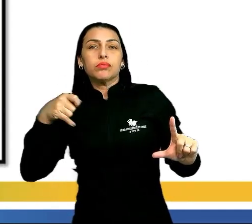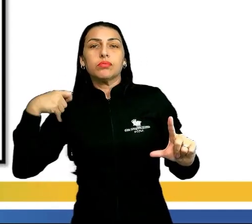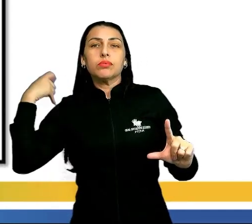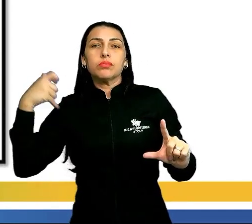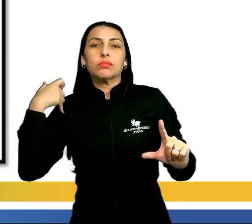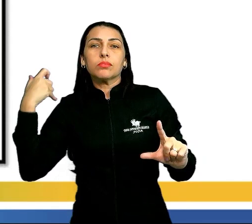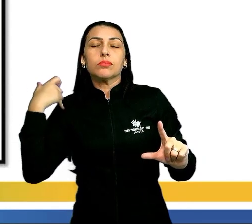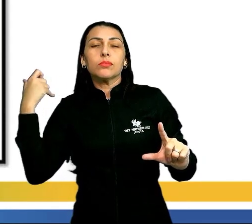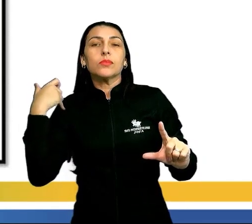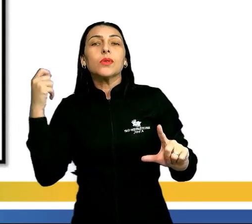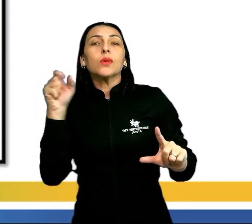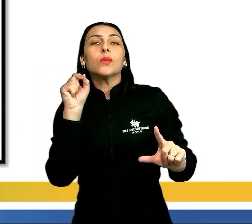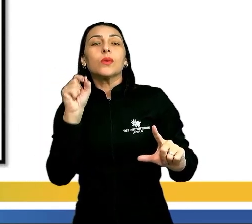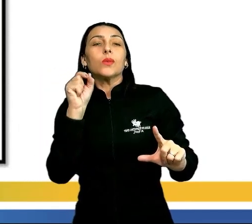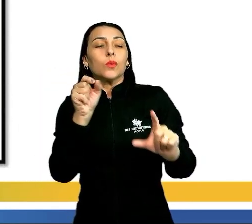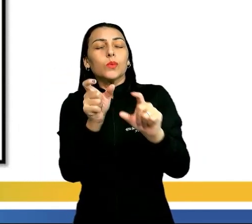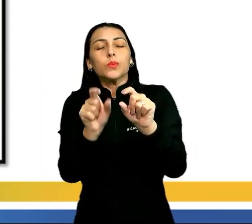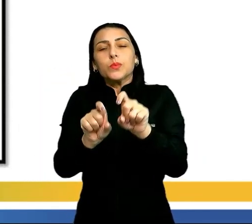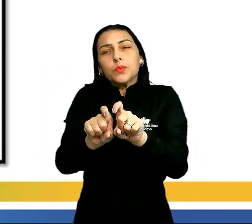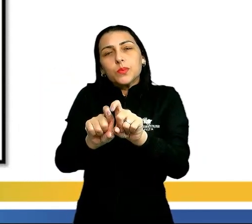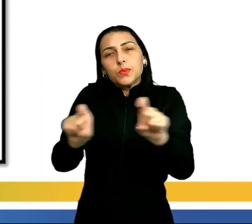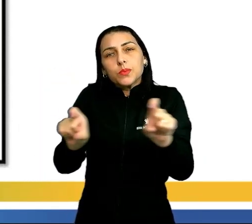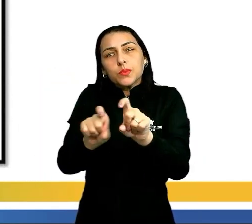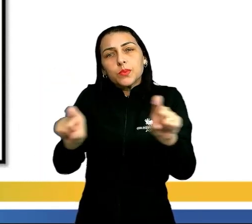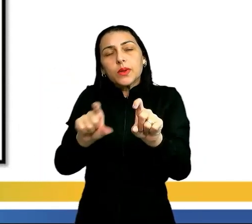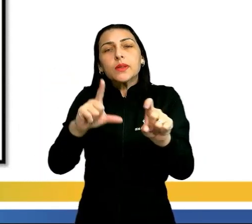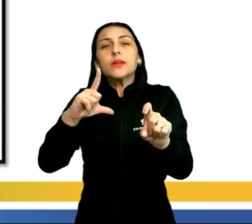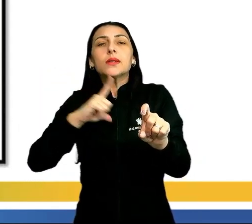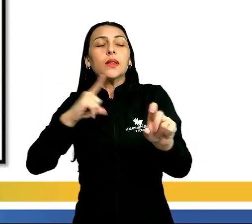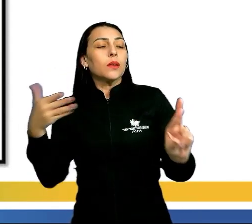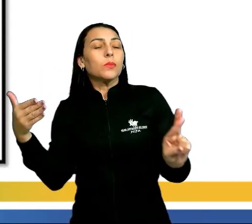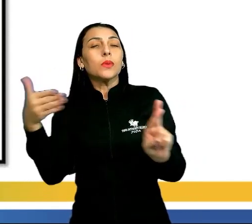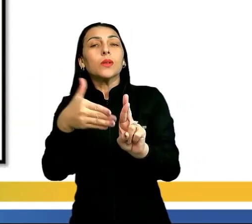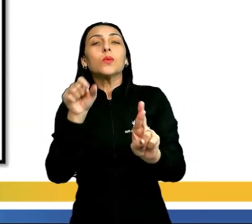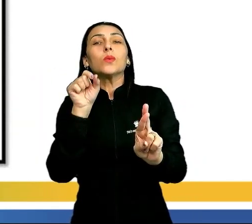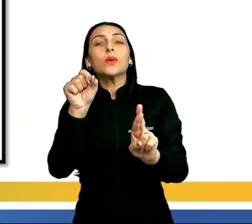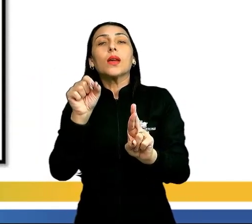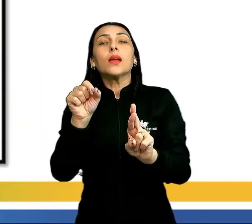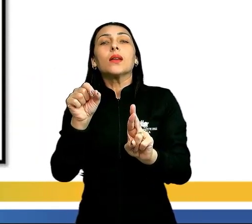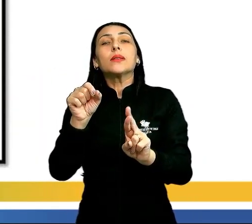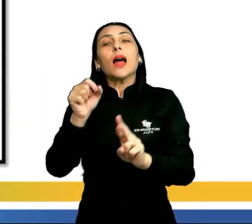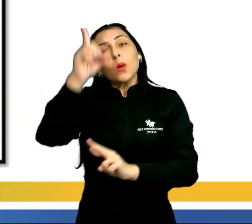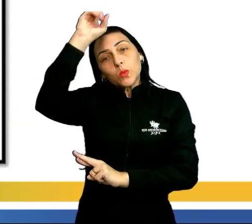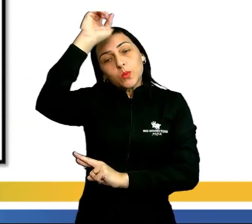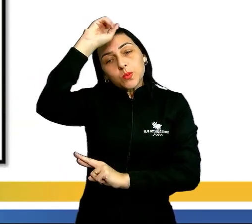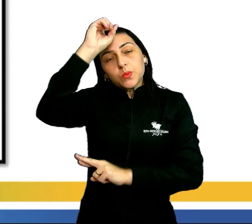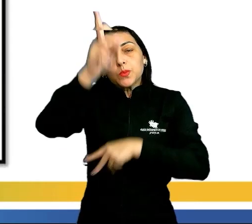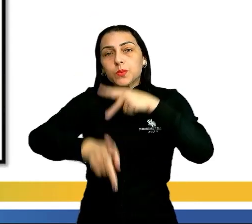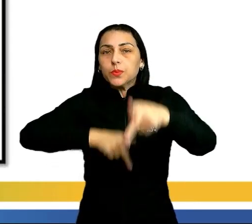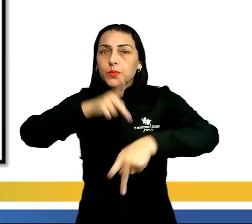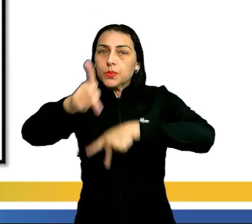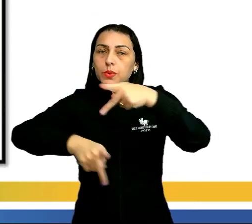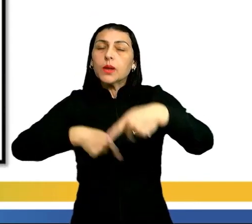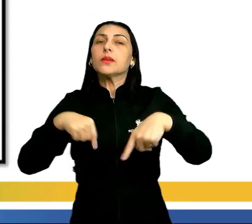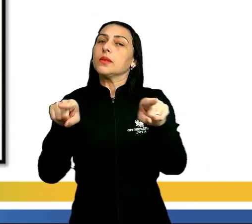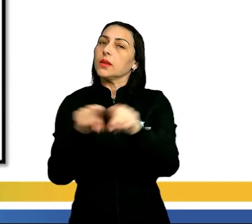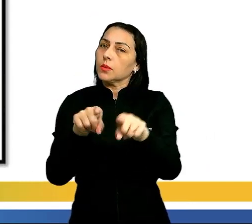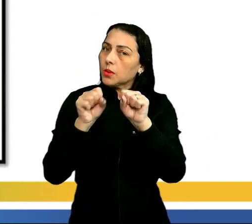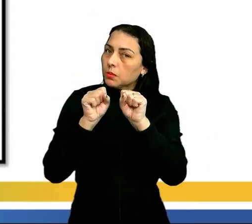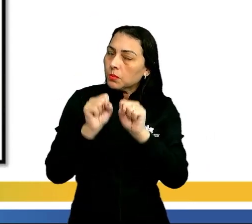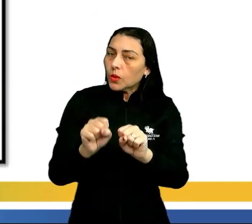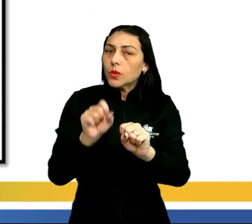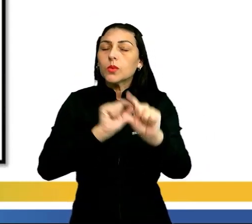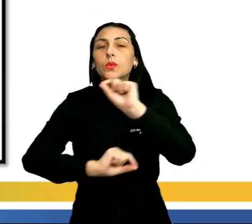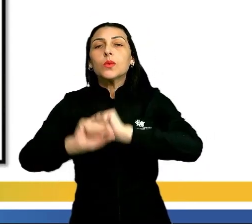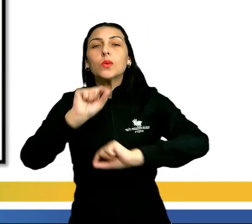idade, essa parte aqui do meio, a gente tem a representação da população adulta. Essa parte também pode ser